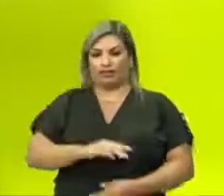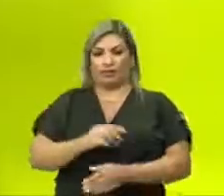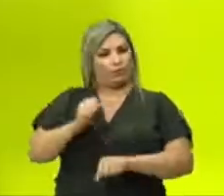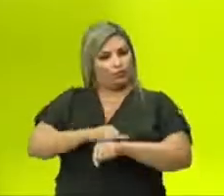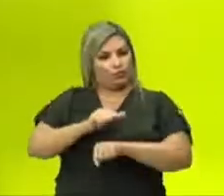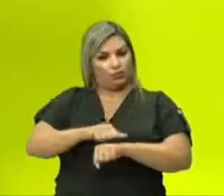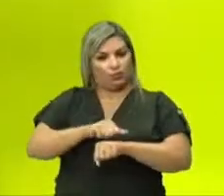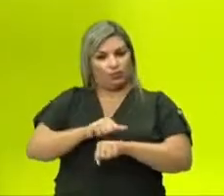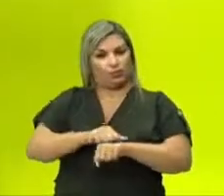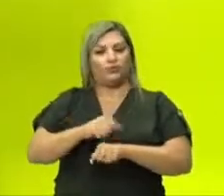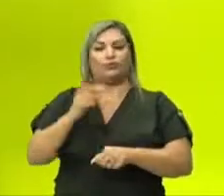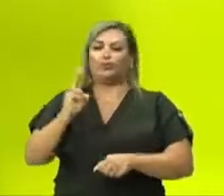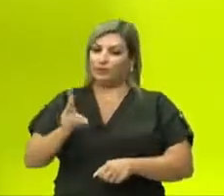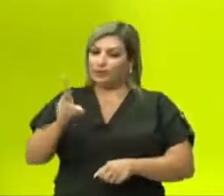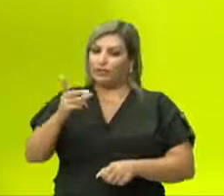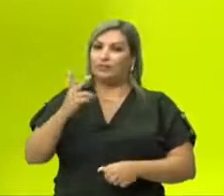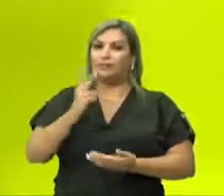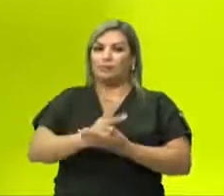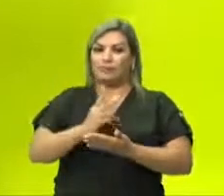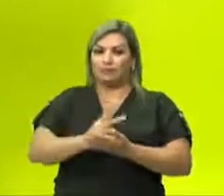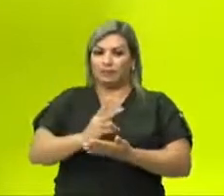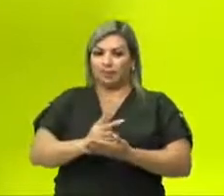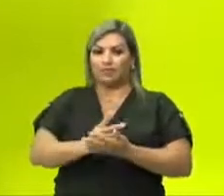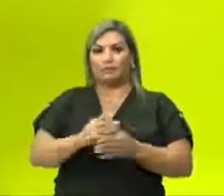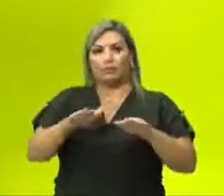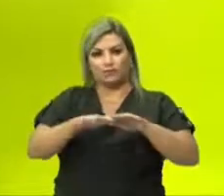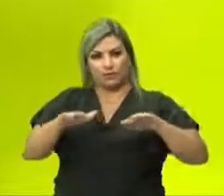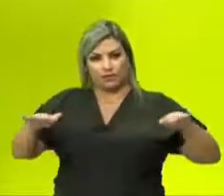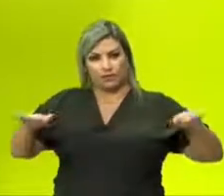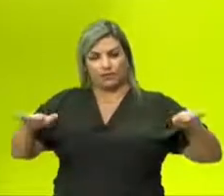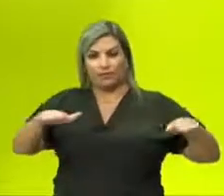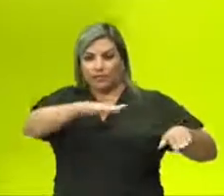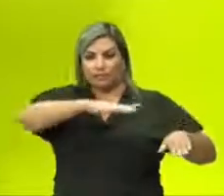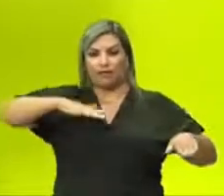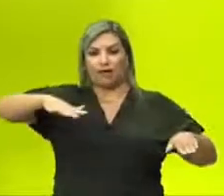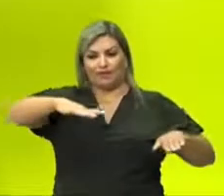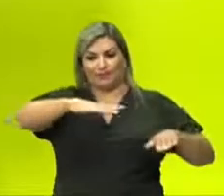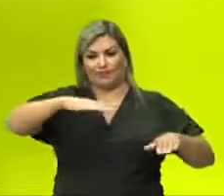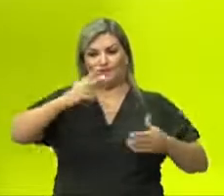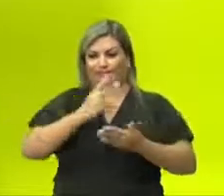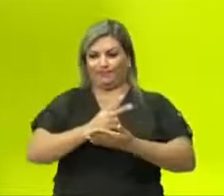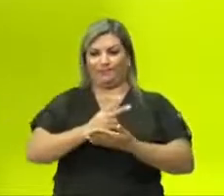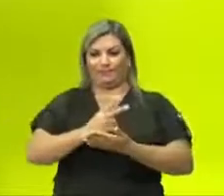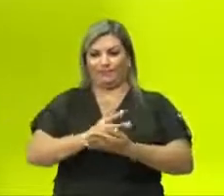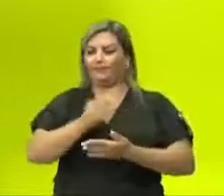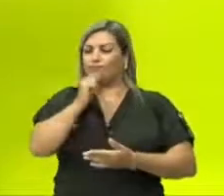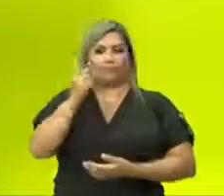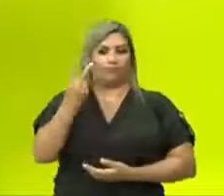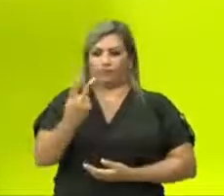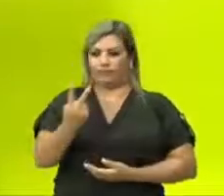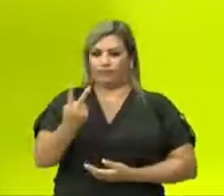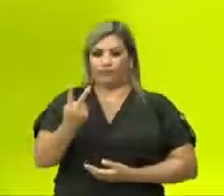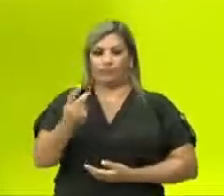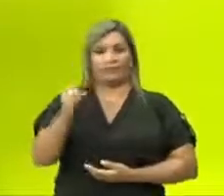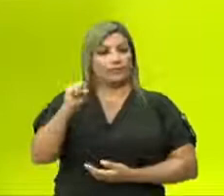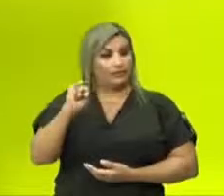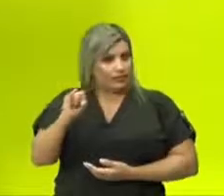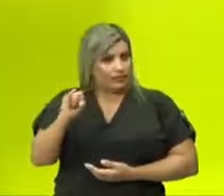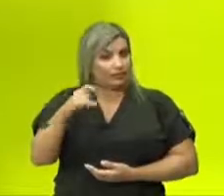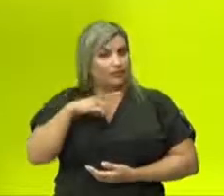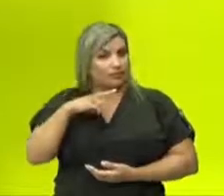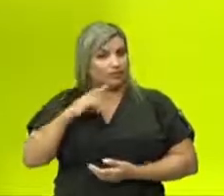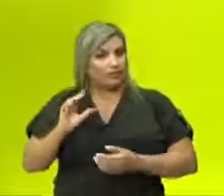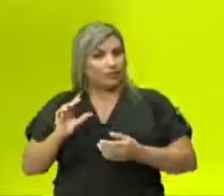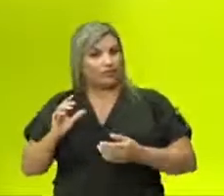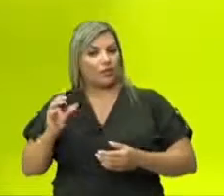o sólido está contido, a face está contido no mesmo semi-espaço, está aqui, ó. Não tem dois. Agora, se for algo curvo,